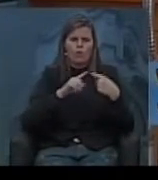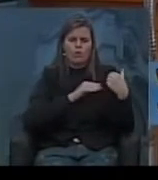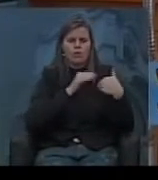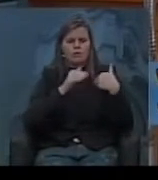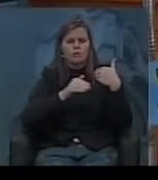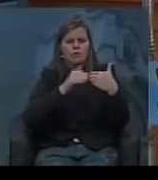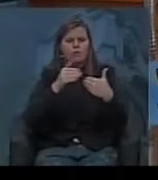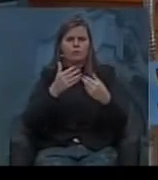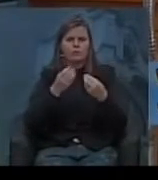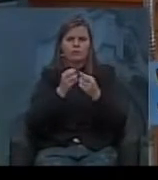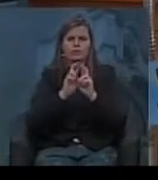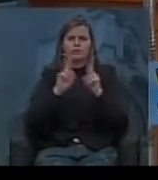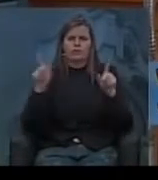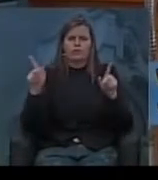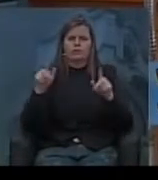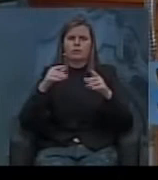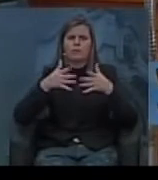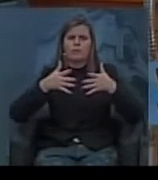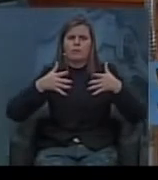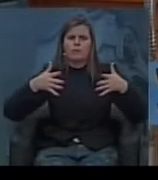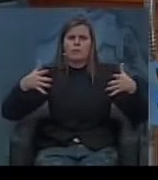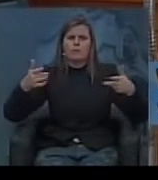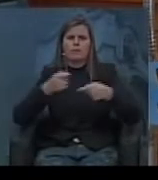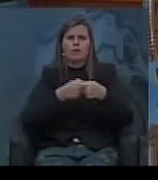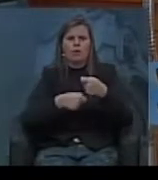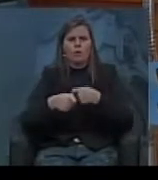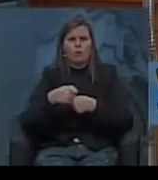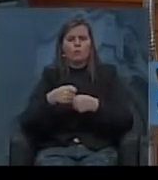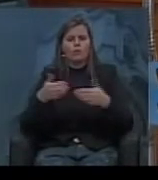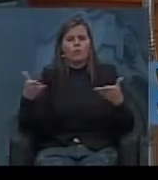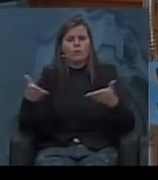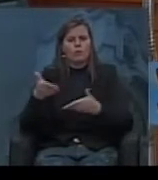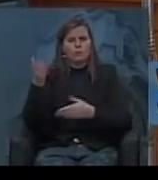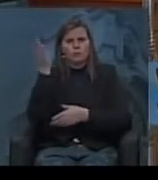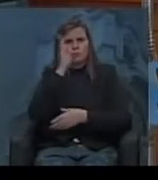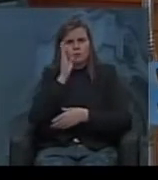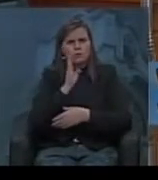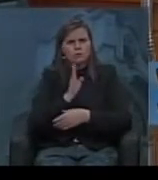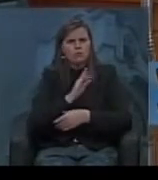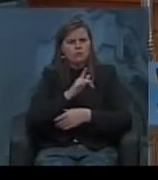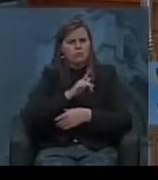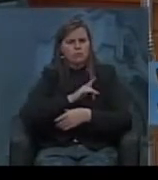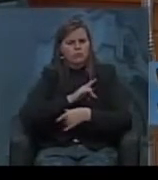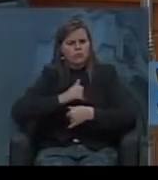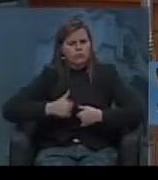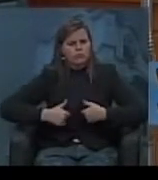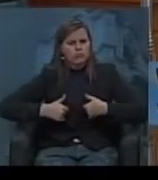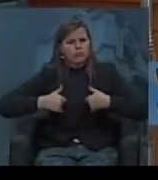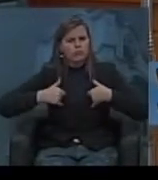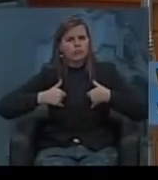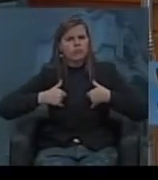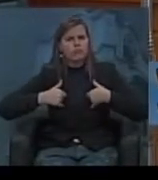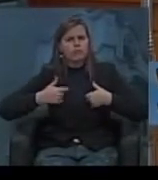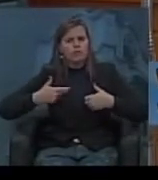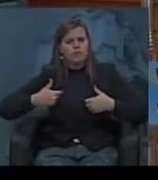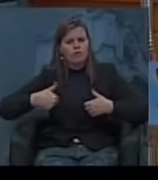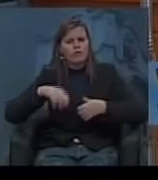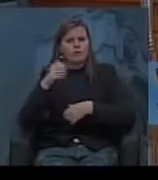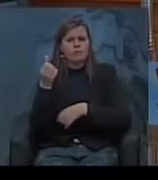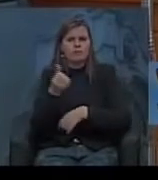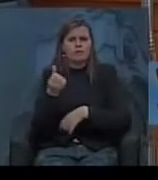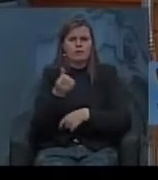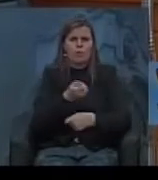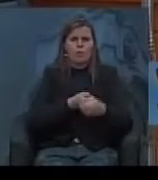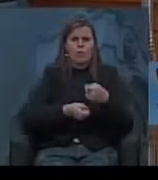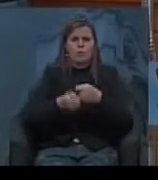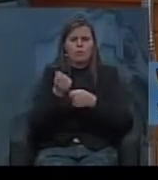bastante distinto de crescimento econômico e eu acho que hoje o Brasil que se vangloria de caminhar para a sexta economia do mundo tem